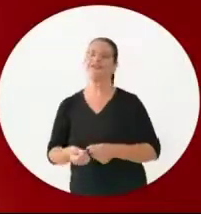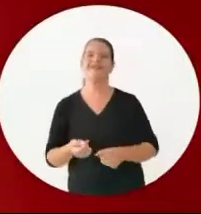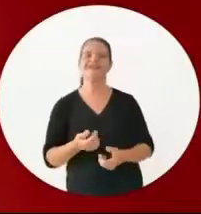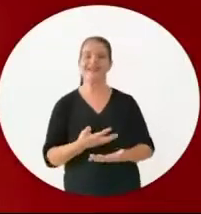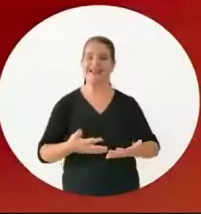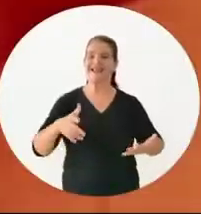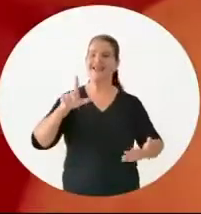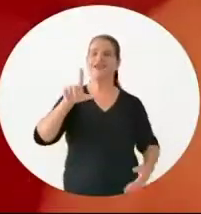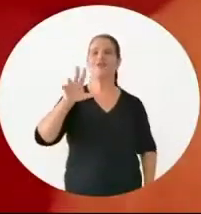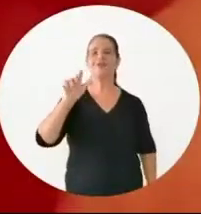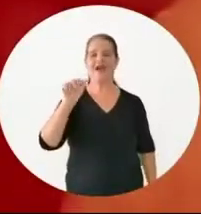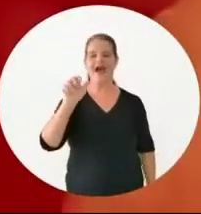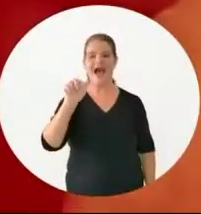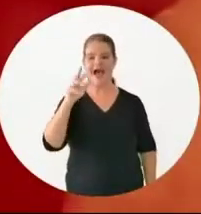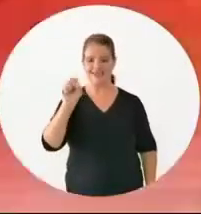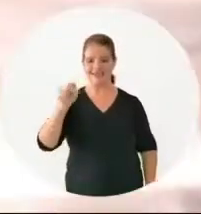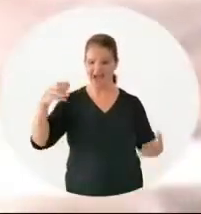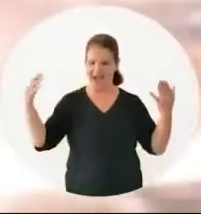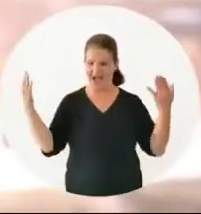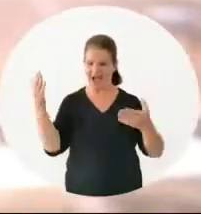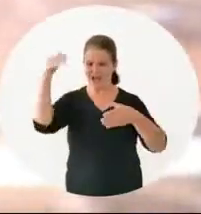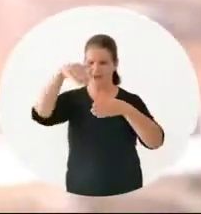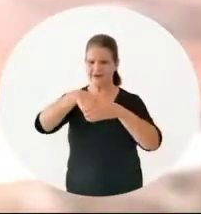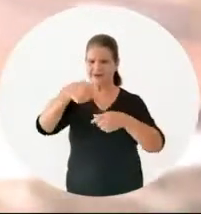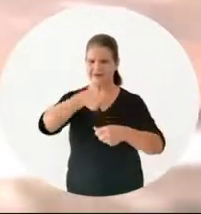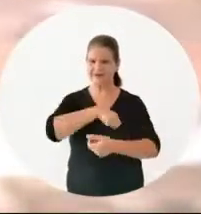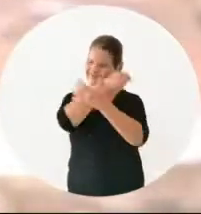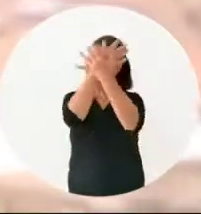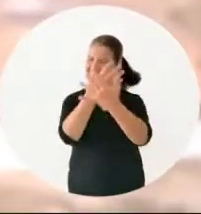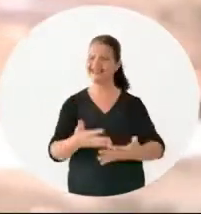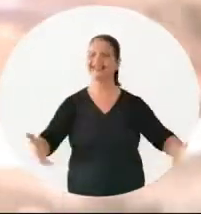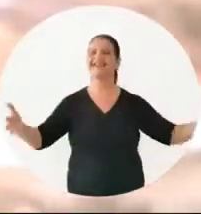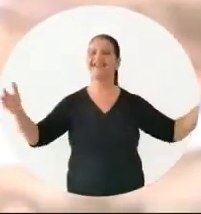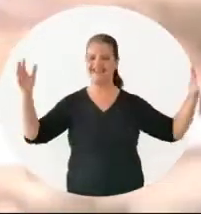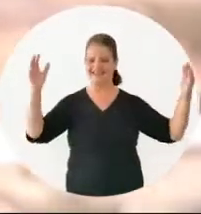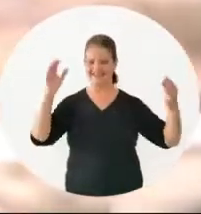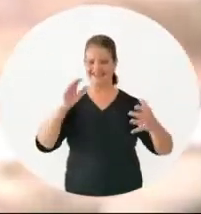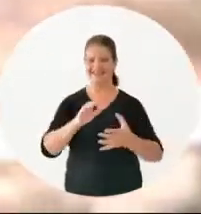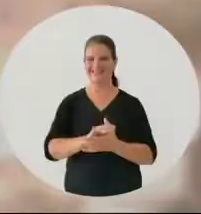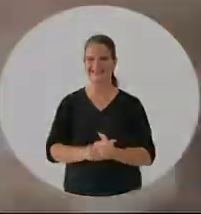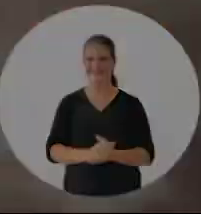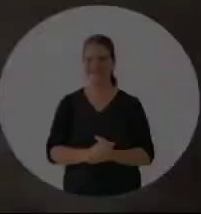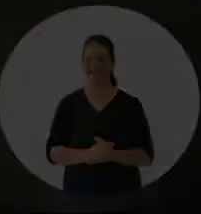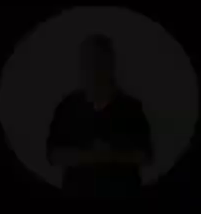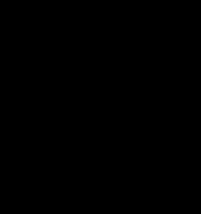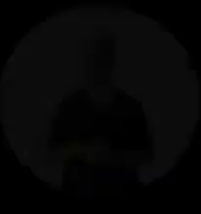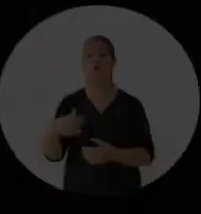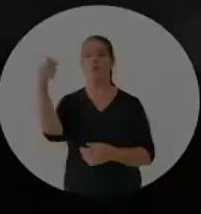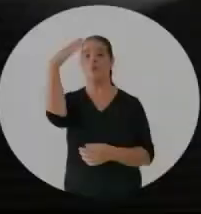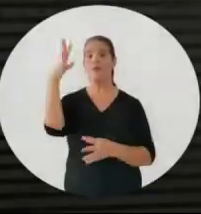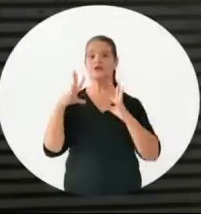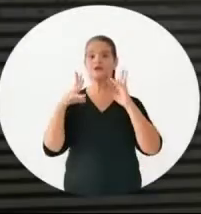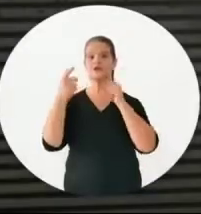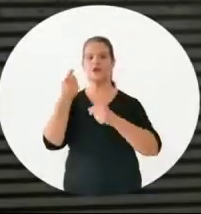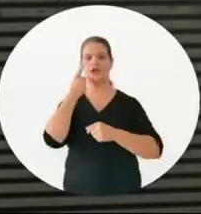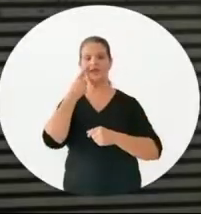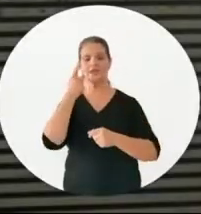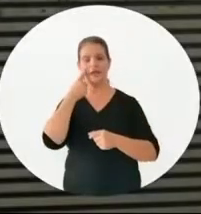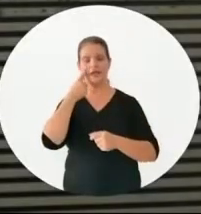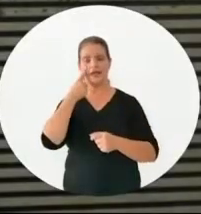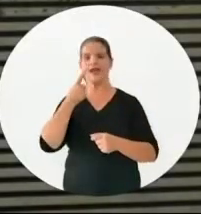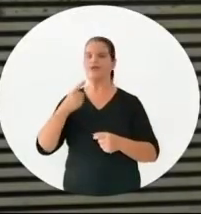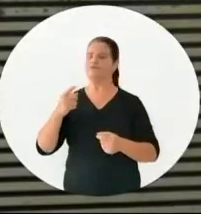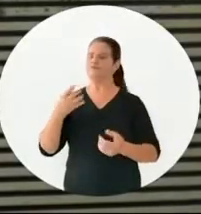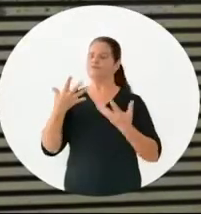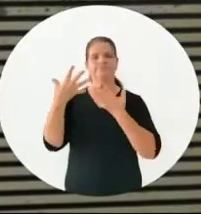Lula. Arraiz. Agora é Marília Arraiz. O Brasil todo está vendo